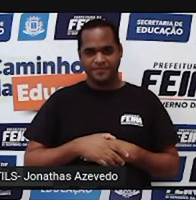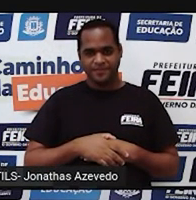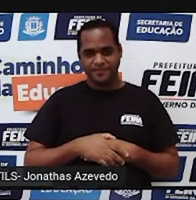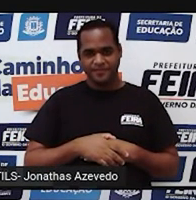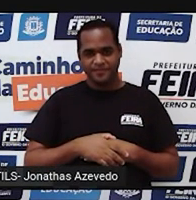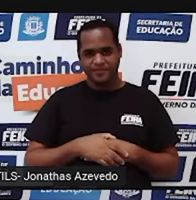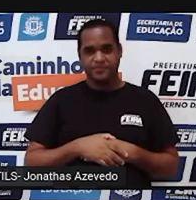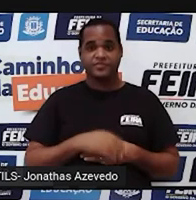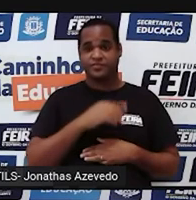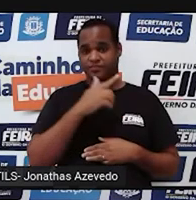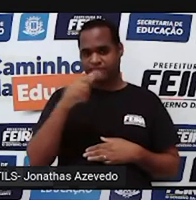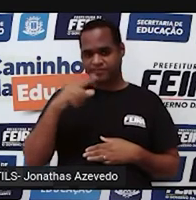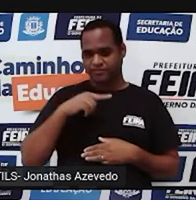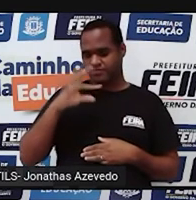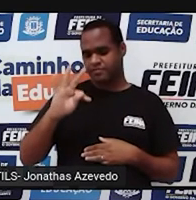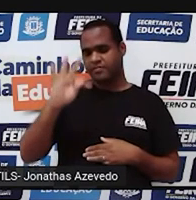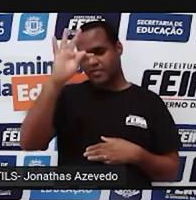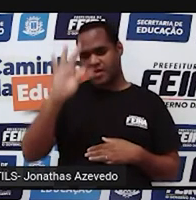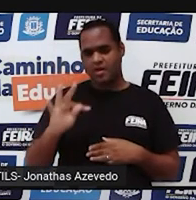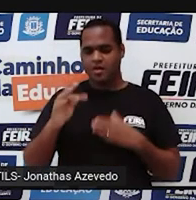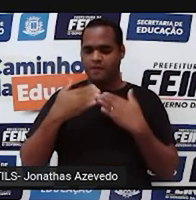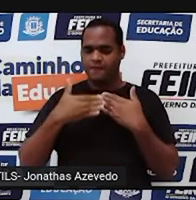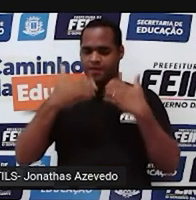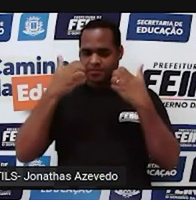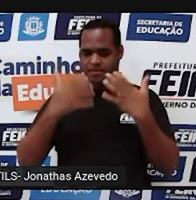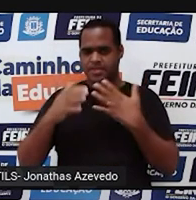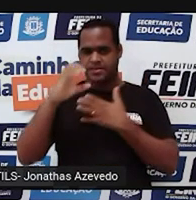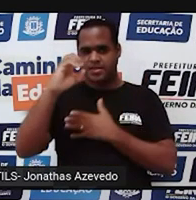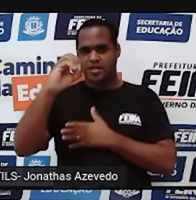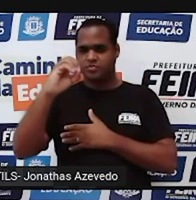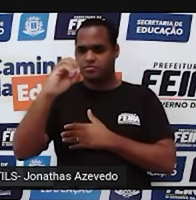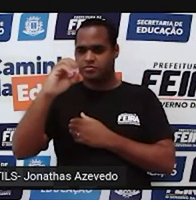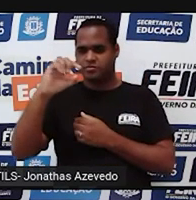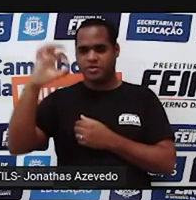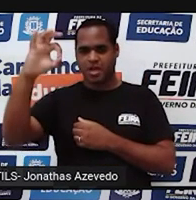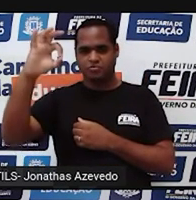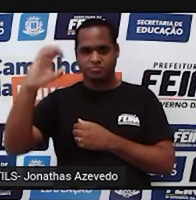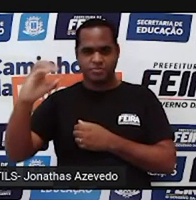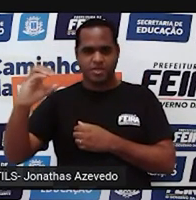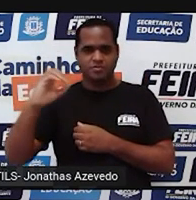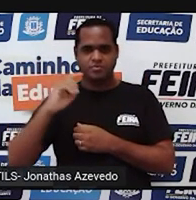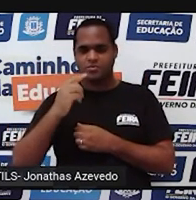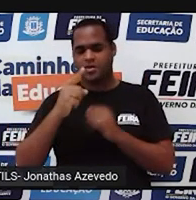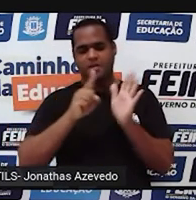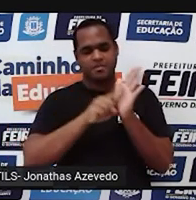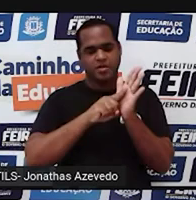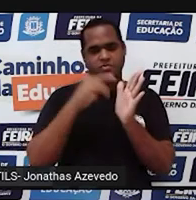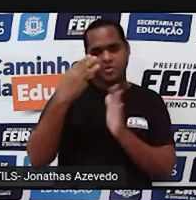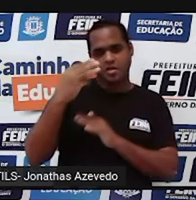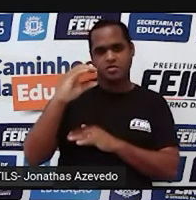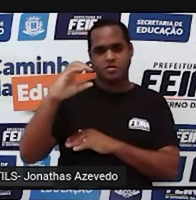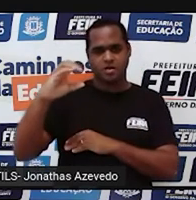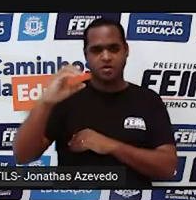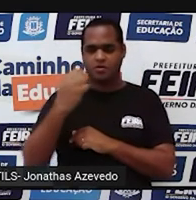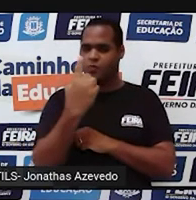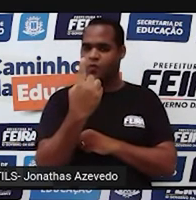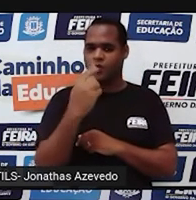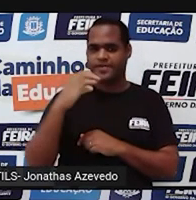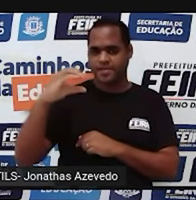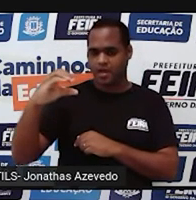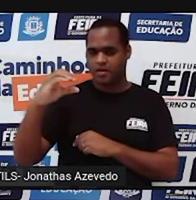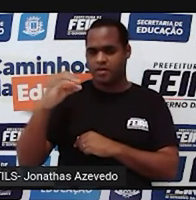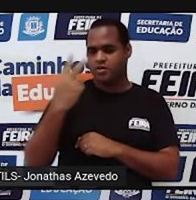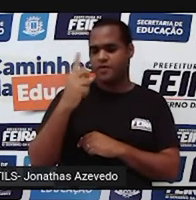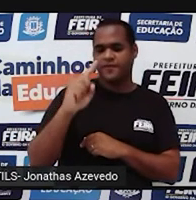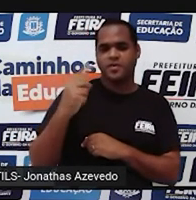Qual das temperaturas a seguir está abaixo de zero? Menos 3 graus Celsius? 1 grau